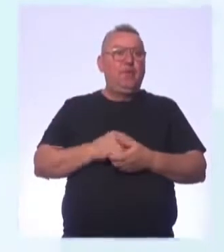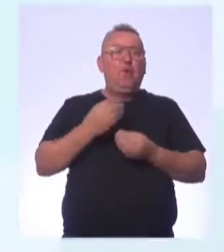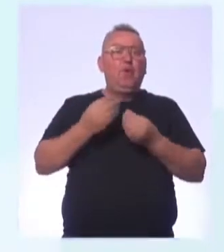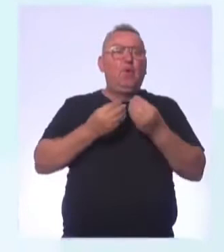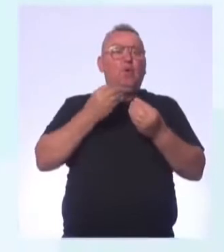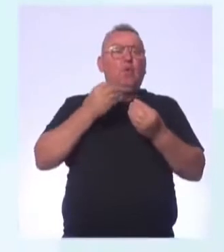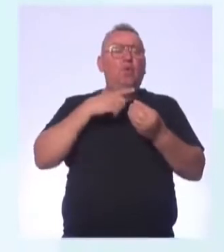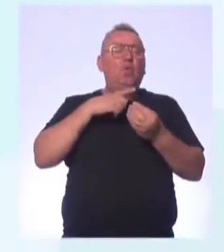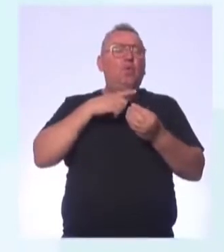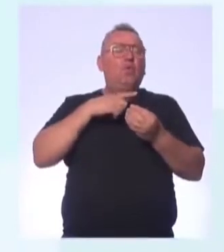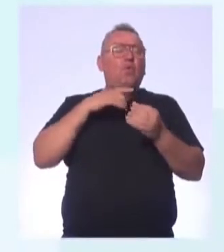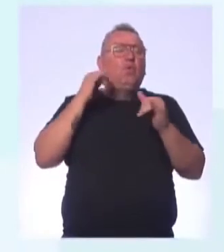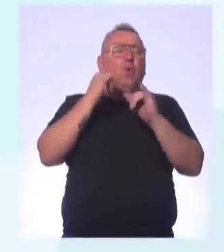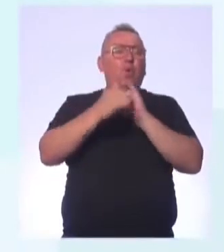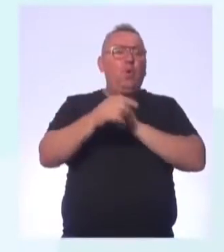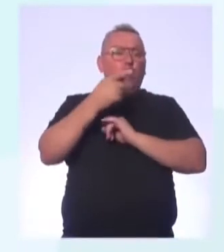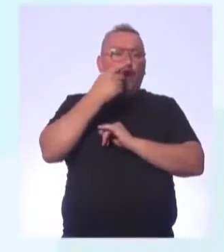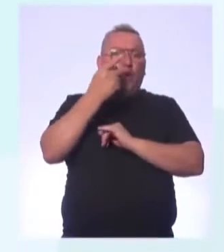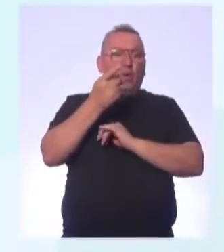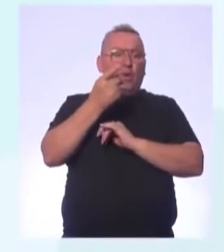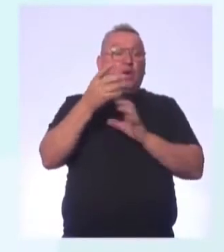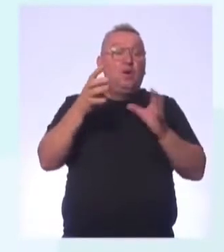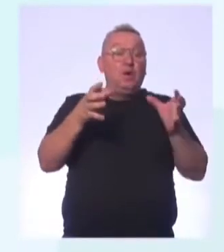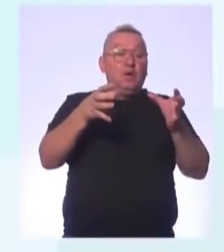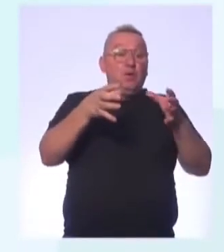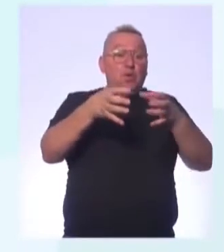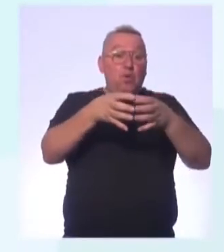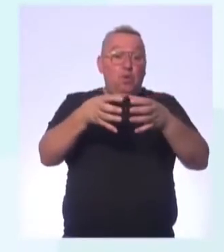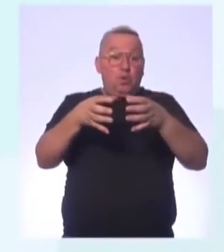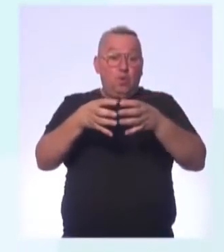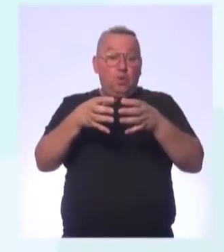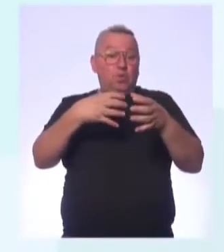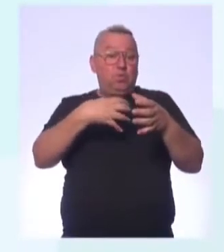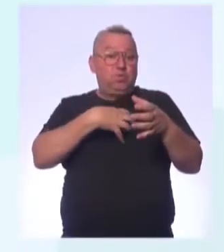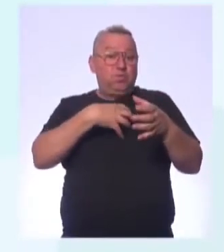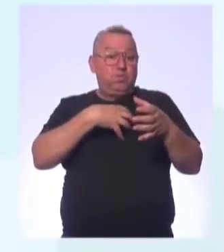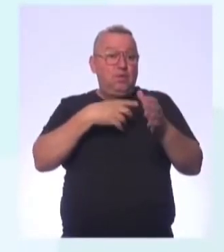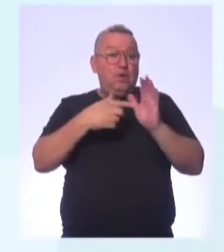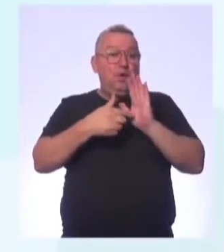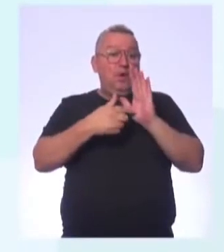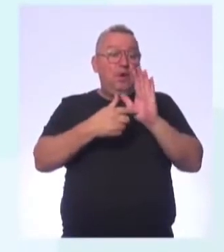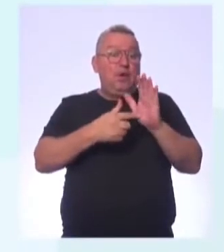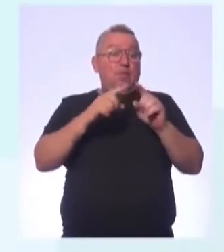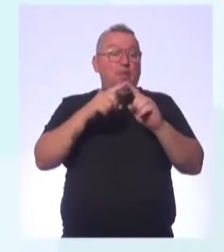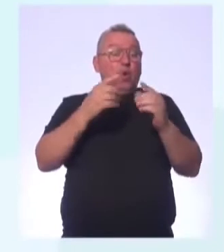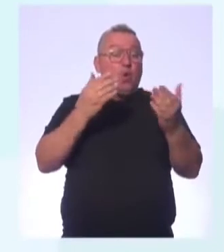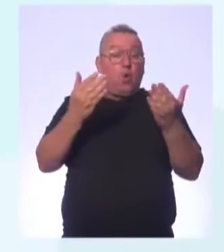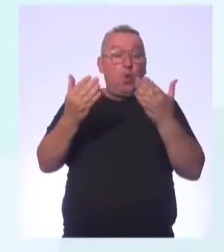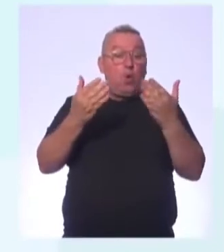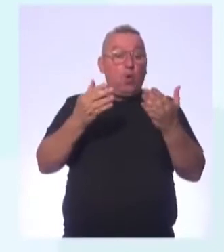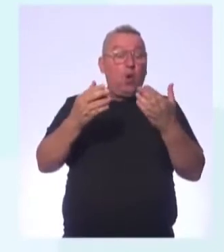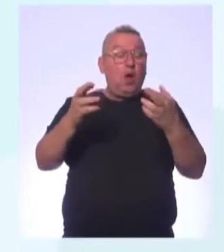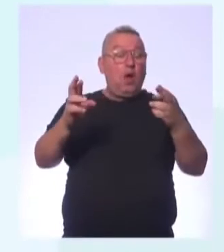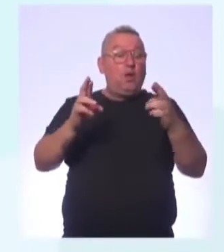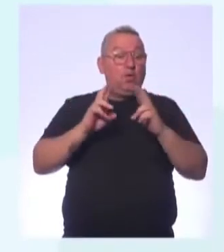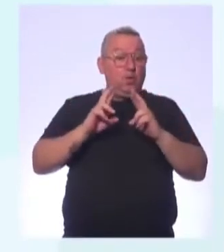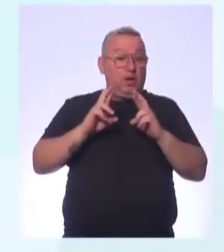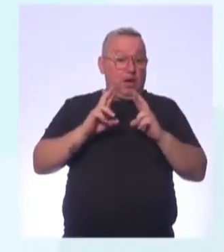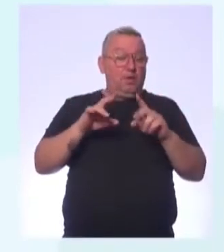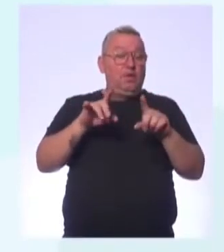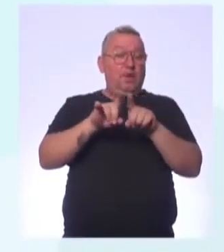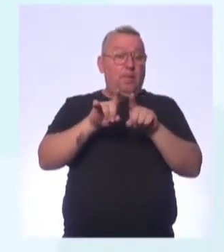de esporte falamos? É o conjunto de modalidades que se caracterizam por comparar os resultados